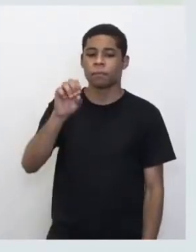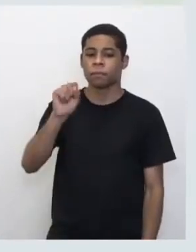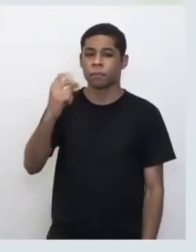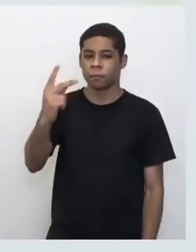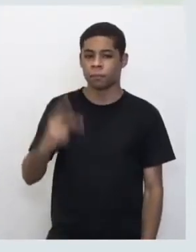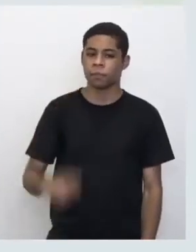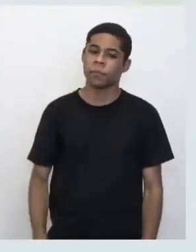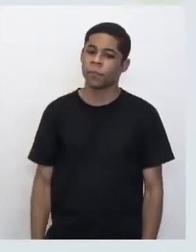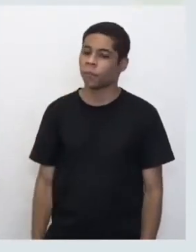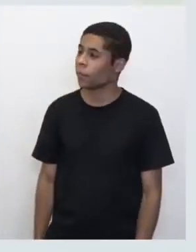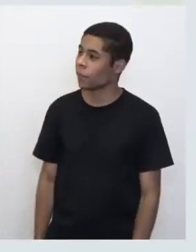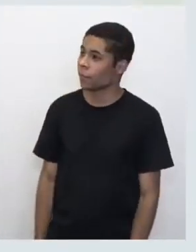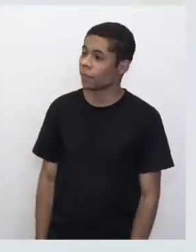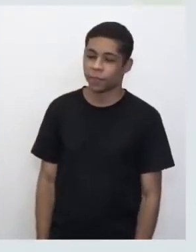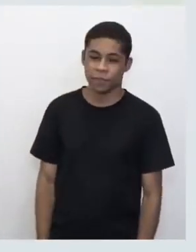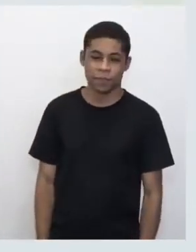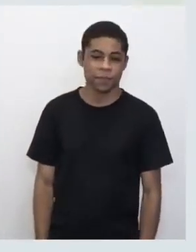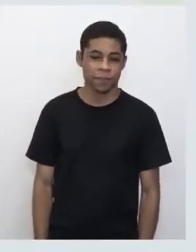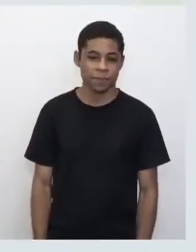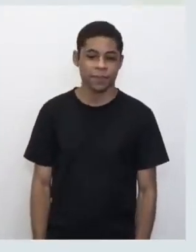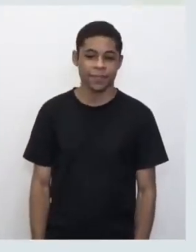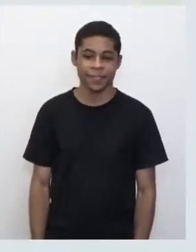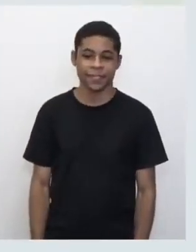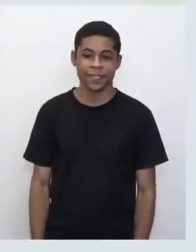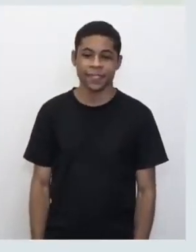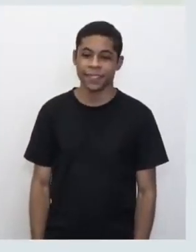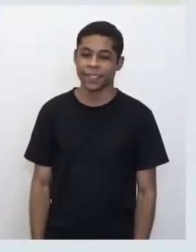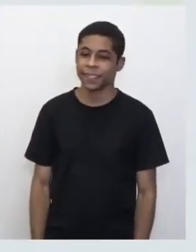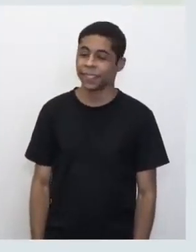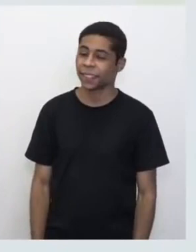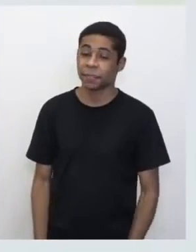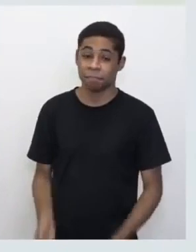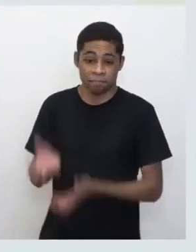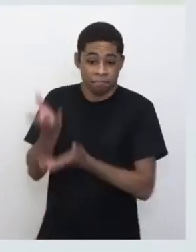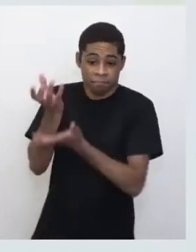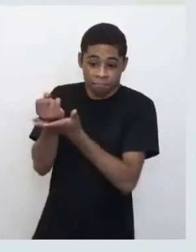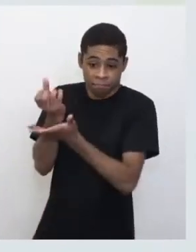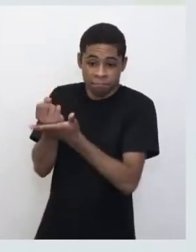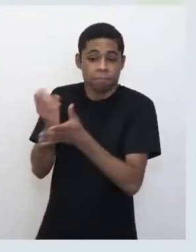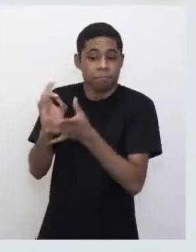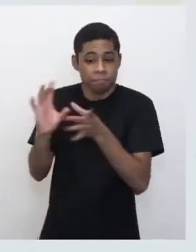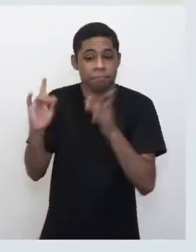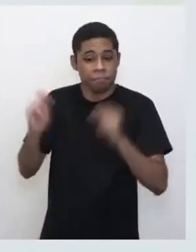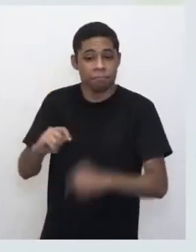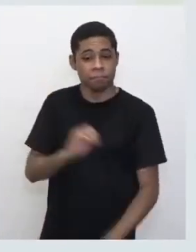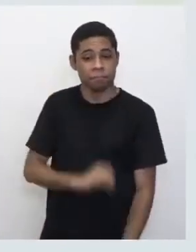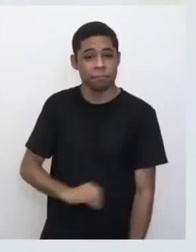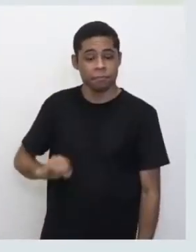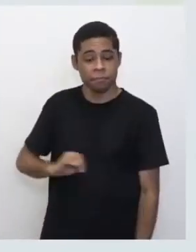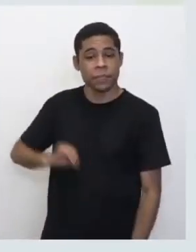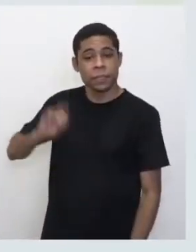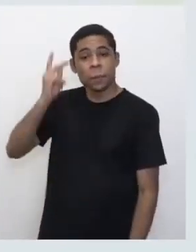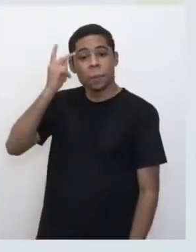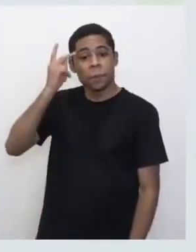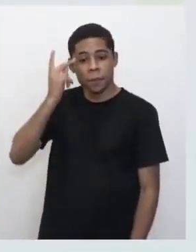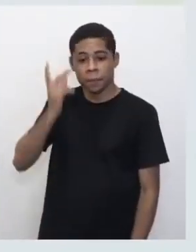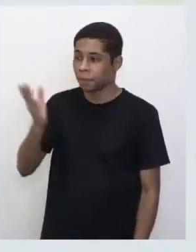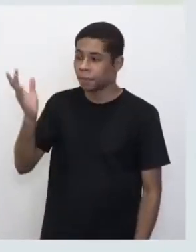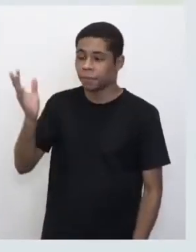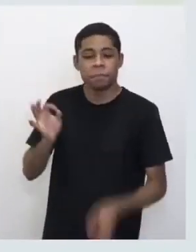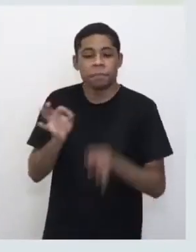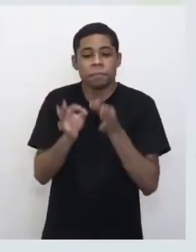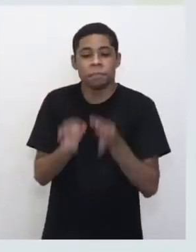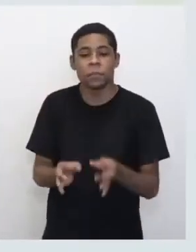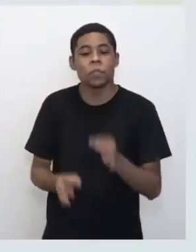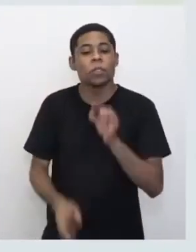CMSP. Então, a gente já aparece aqui já o aplicativo CMSP no Centro de Mídias. E simples aqui, ó.